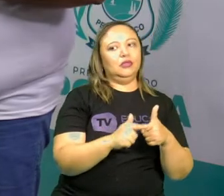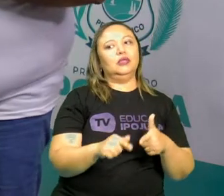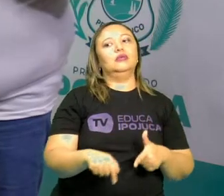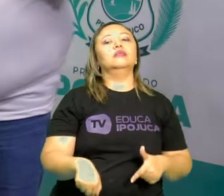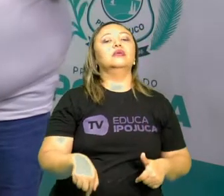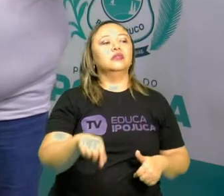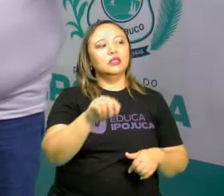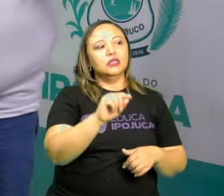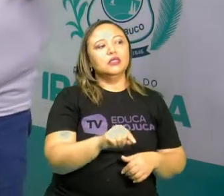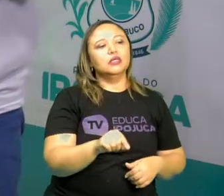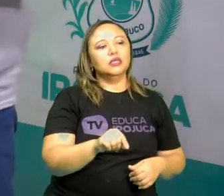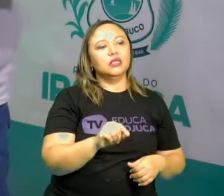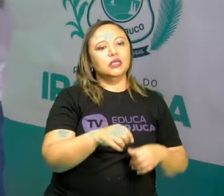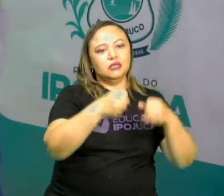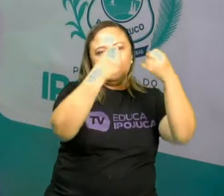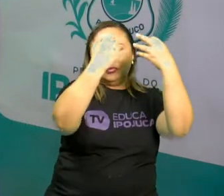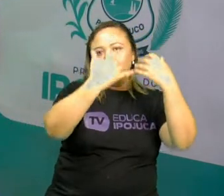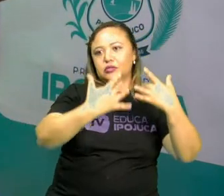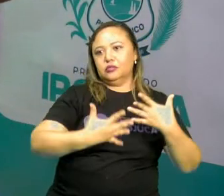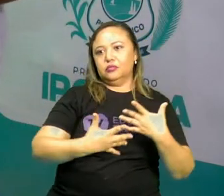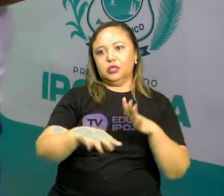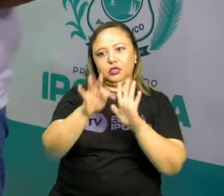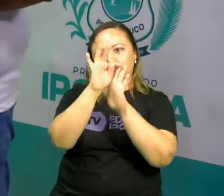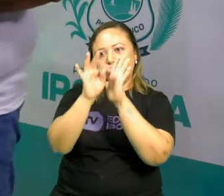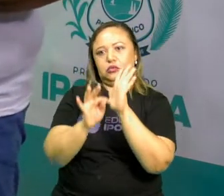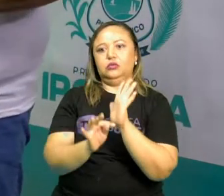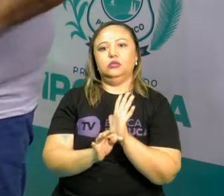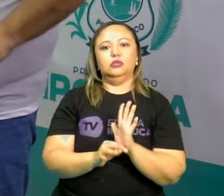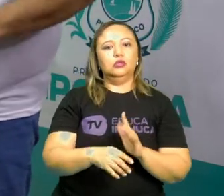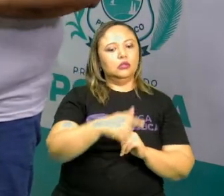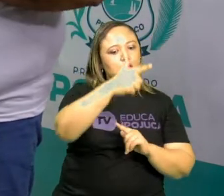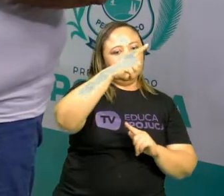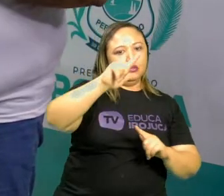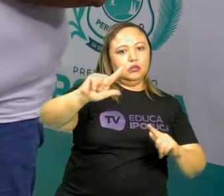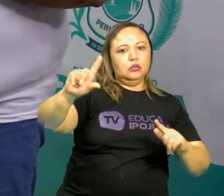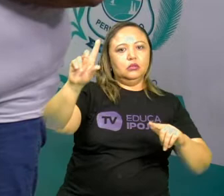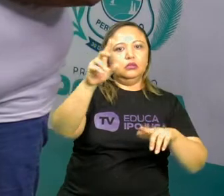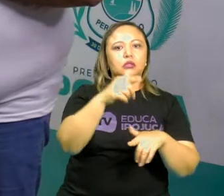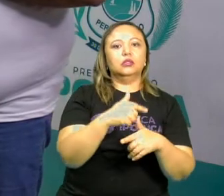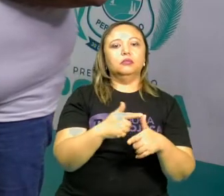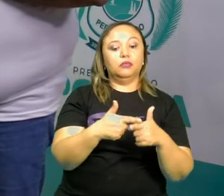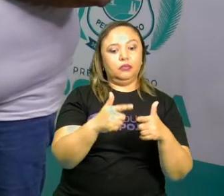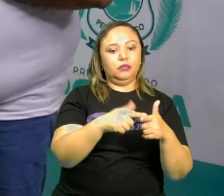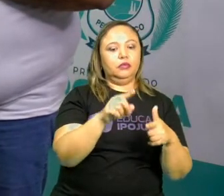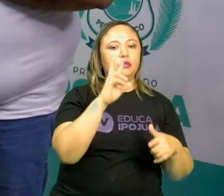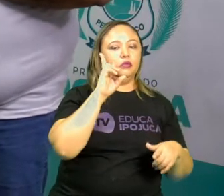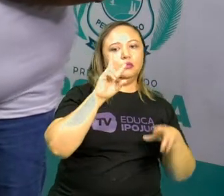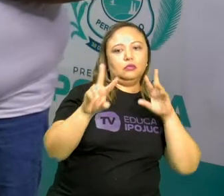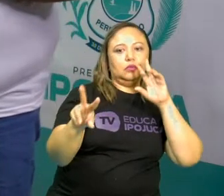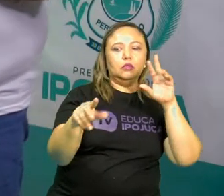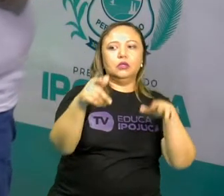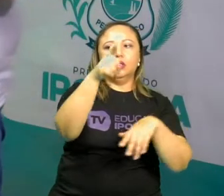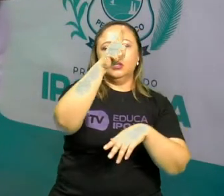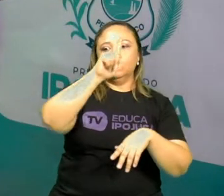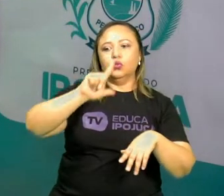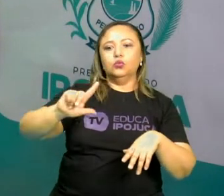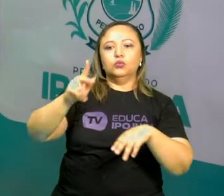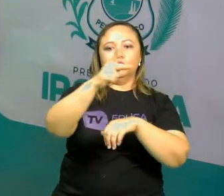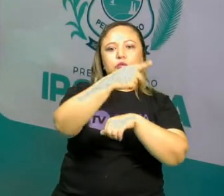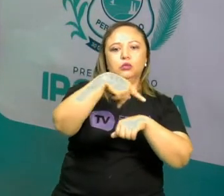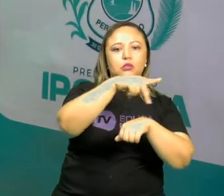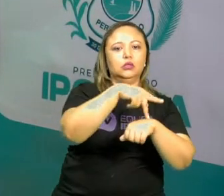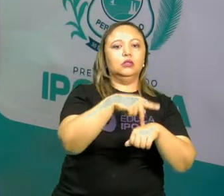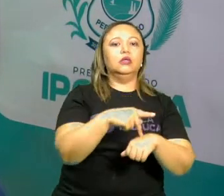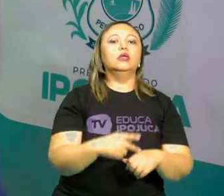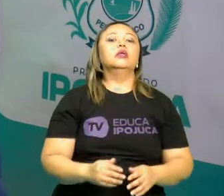fala aqui. E outros que a gente vê em outros países. Com a expansão marítimo comercial, iniciada no